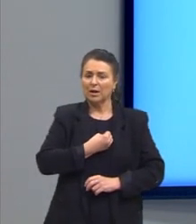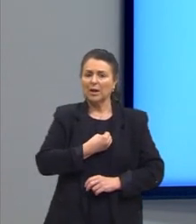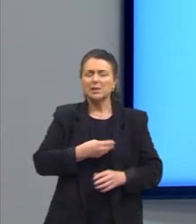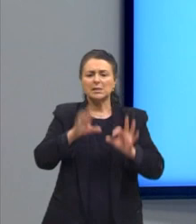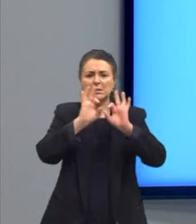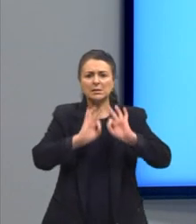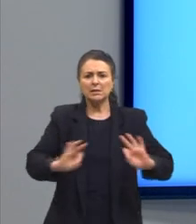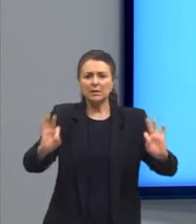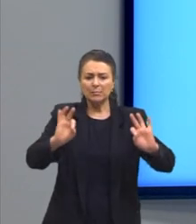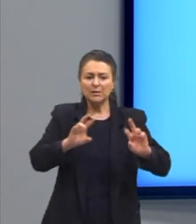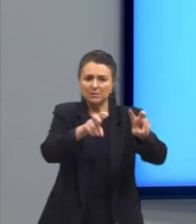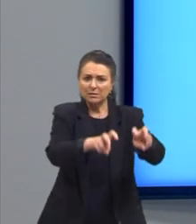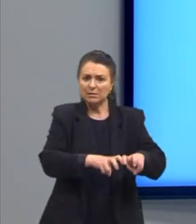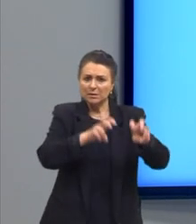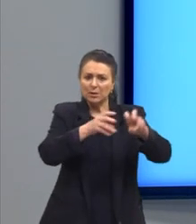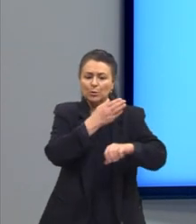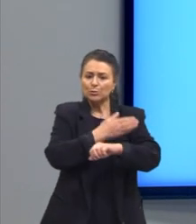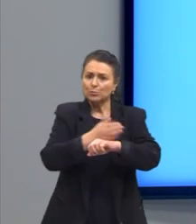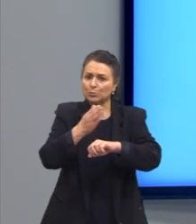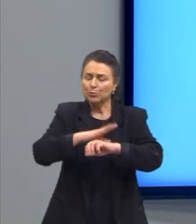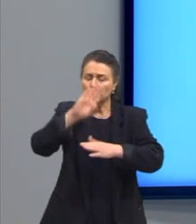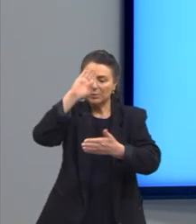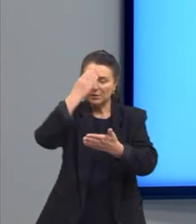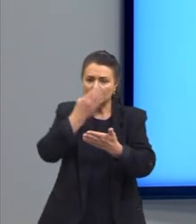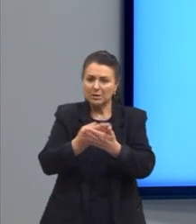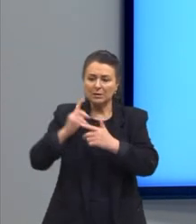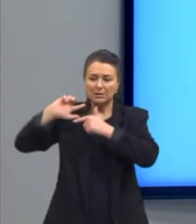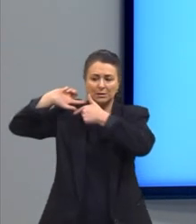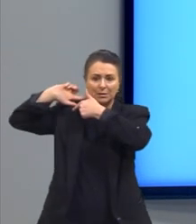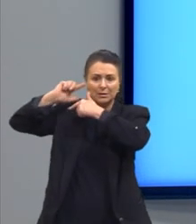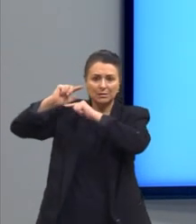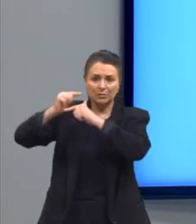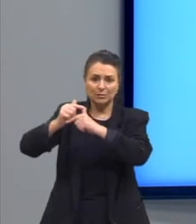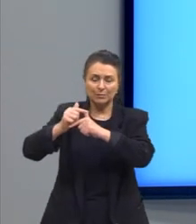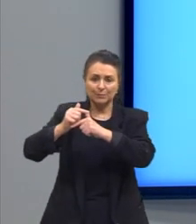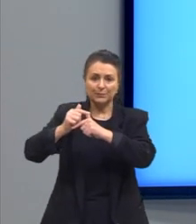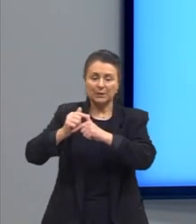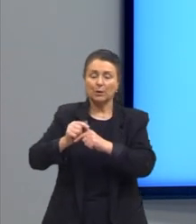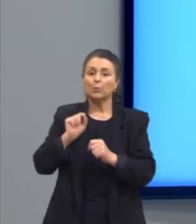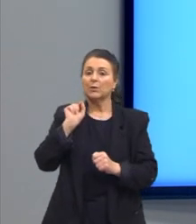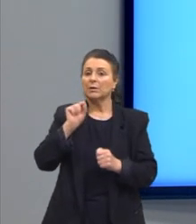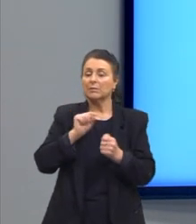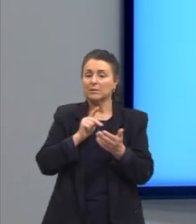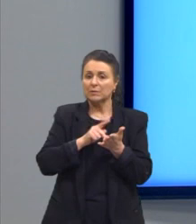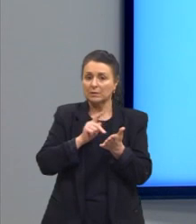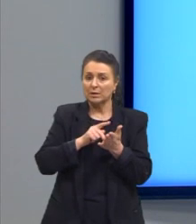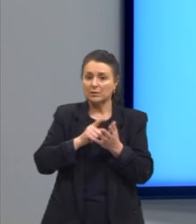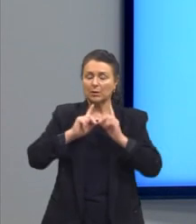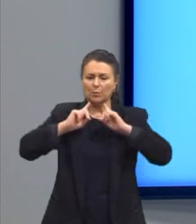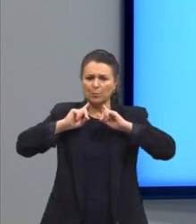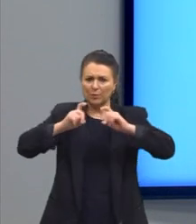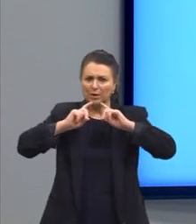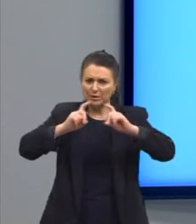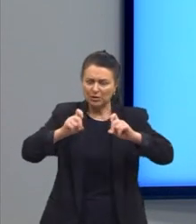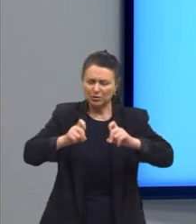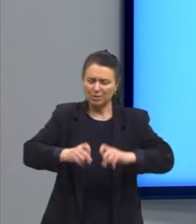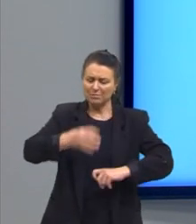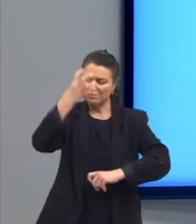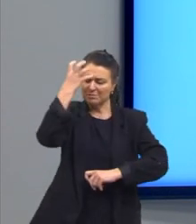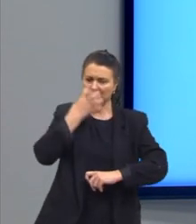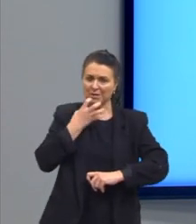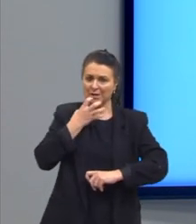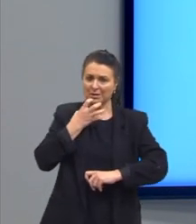através de seus costumes, crenças e tradições. Ele faz, na verdade, uma crítica bastante dura ao